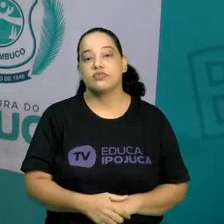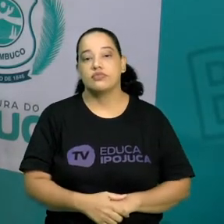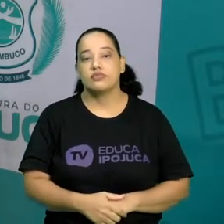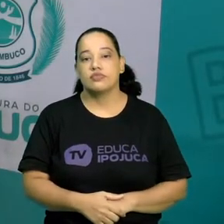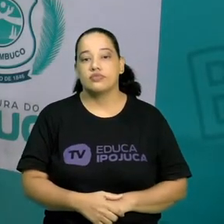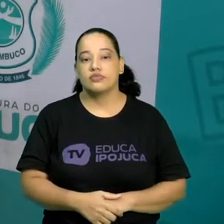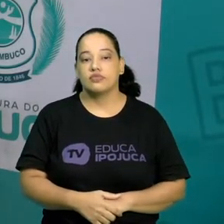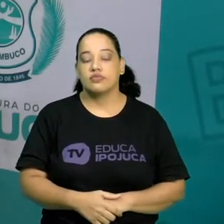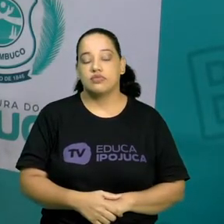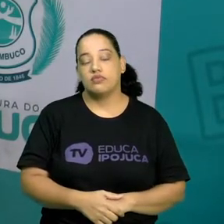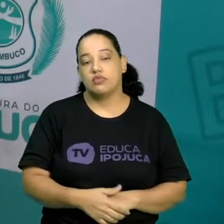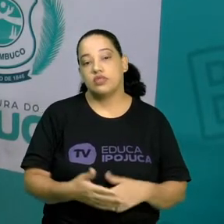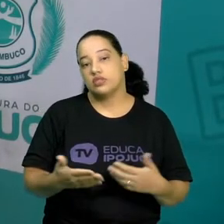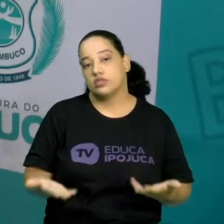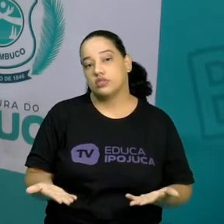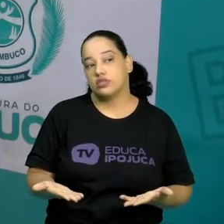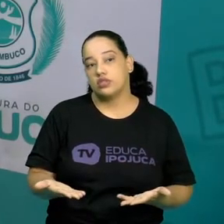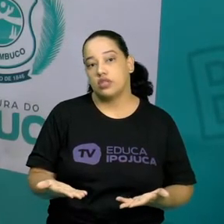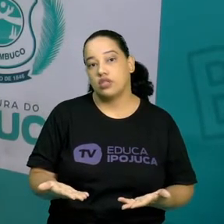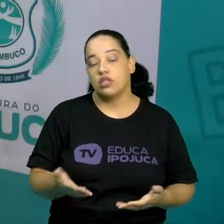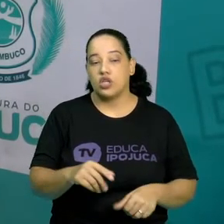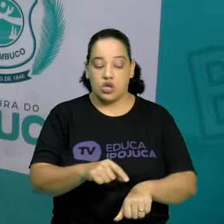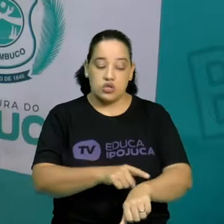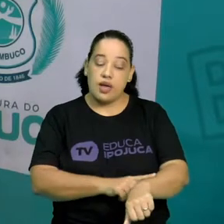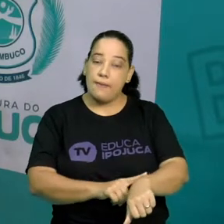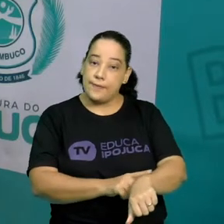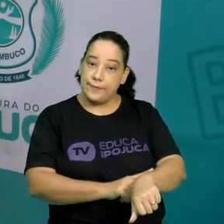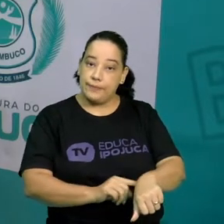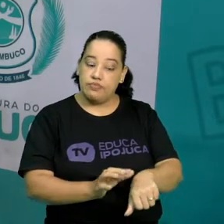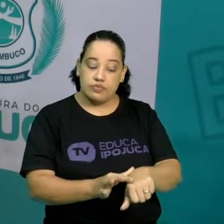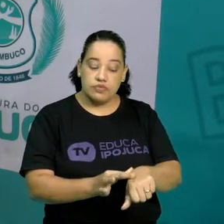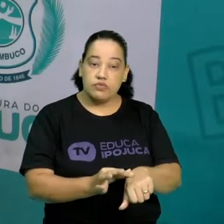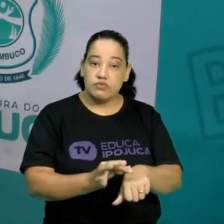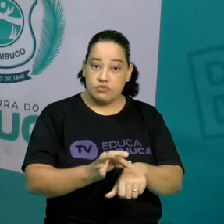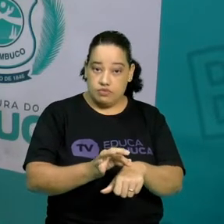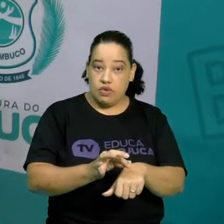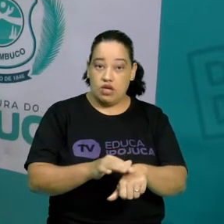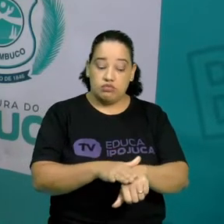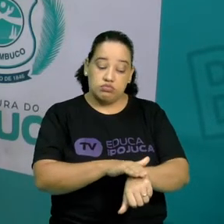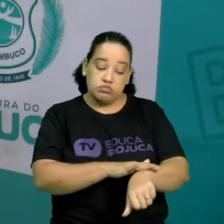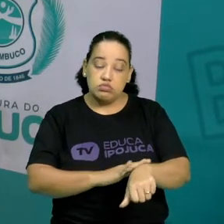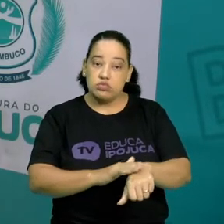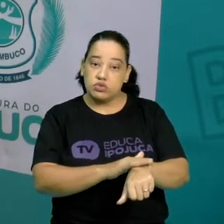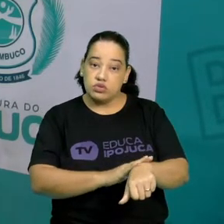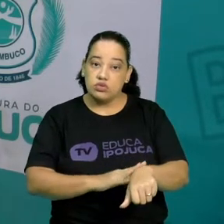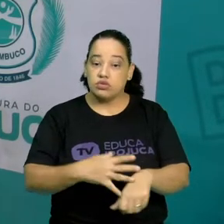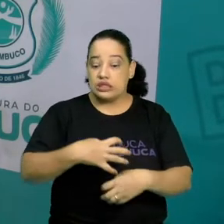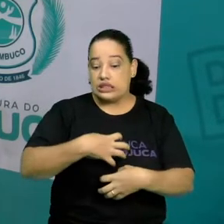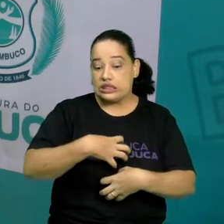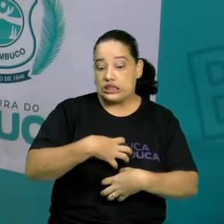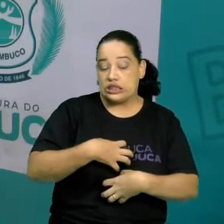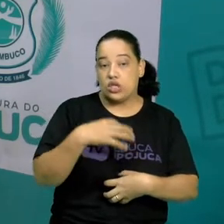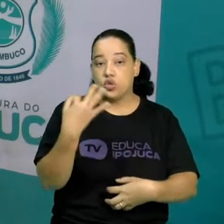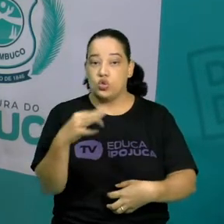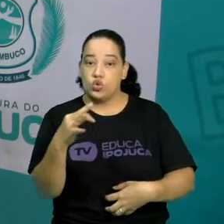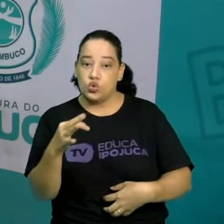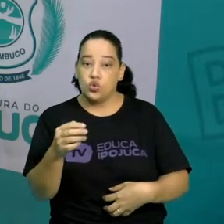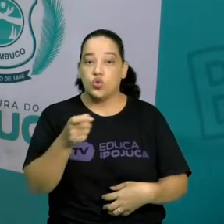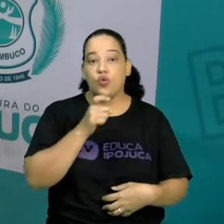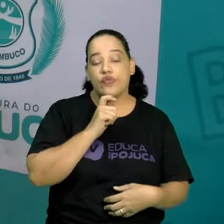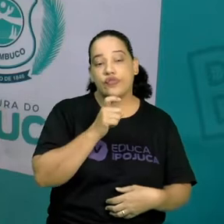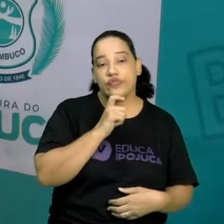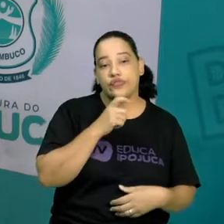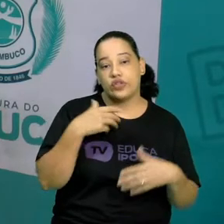E é por meio da nossa pele que nós percebemos as sensações de dor, de frio